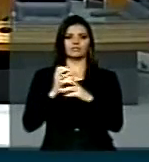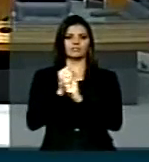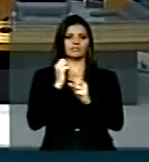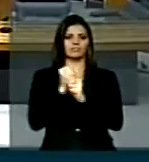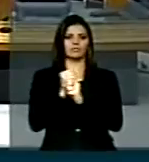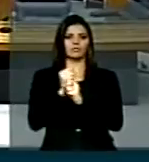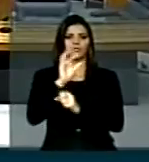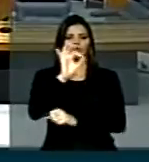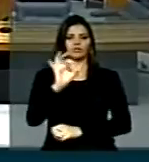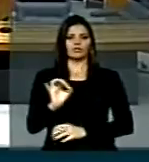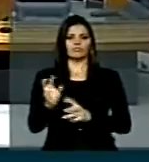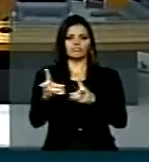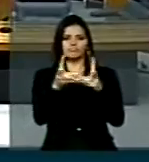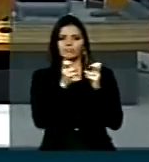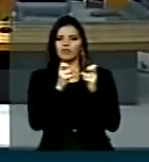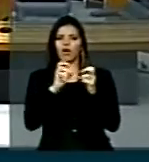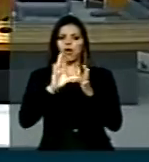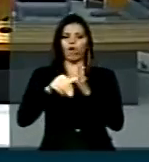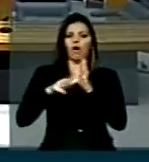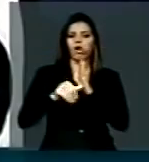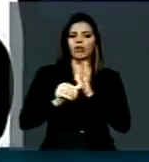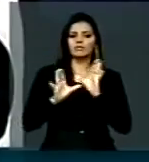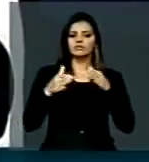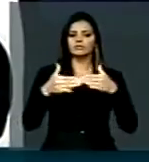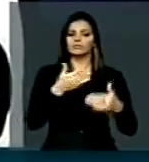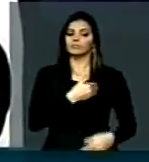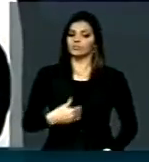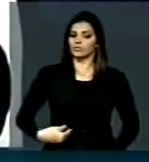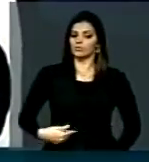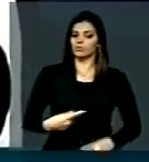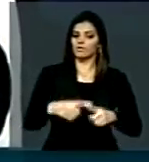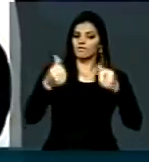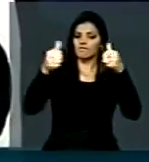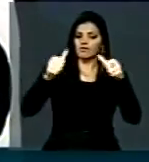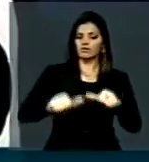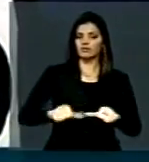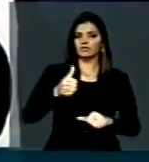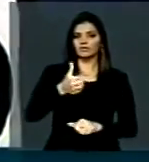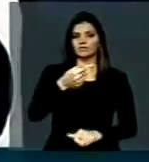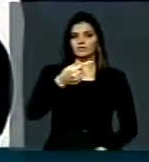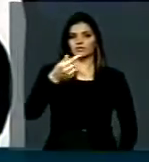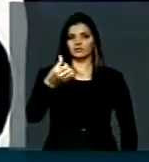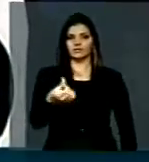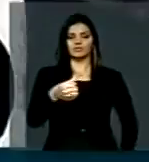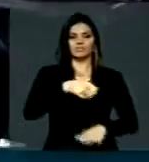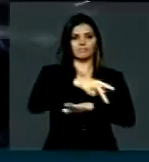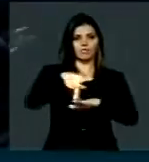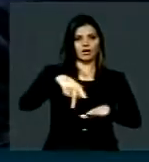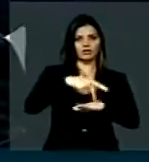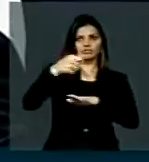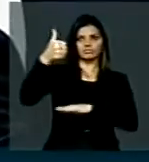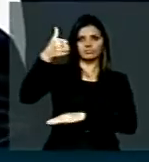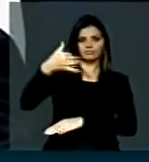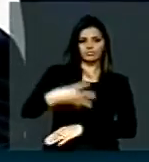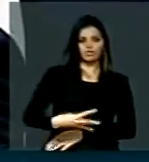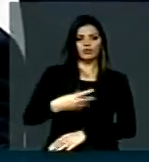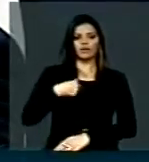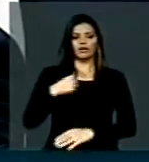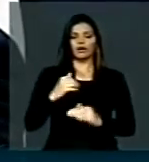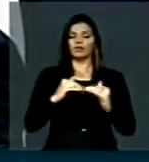percepção da corrupção no setor público, ranking que avalia 176 países e no qual